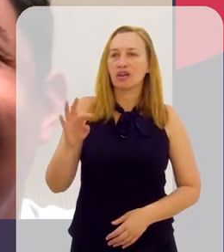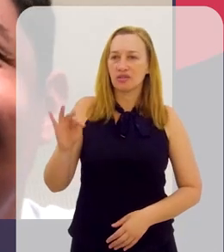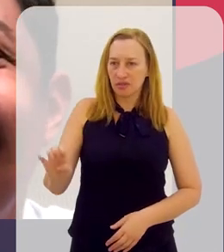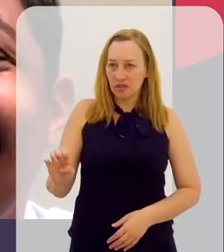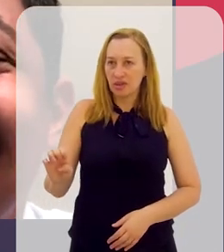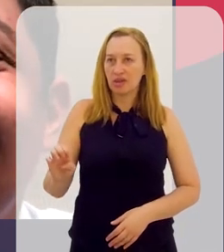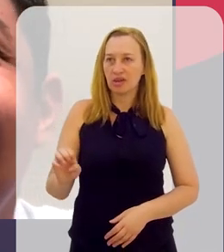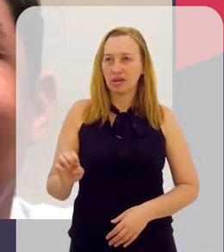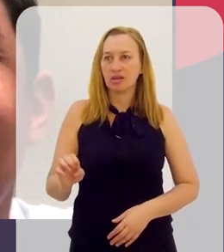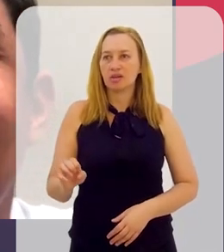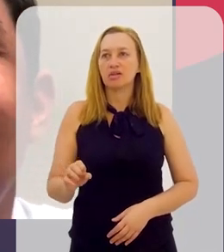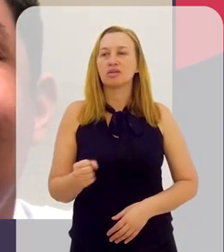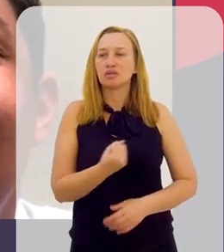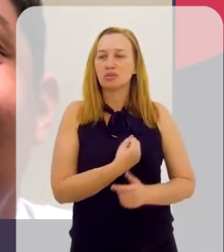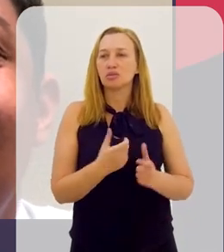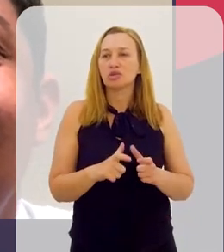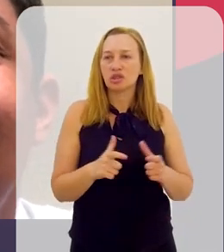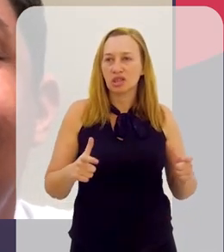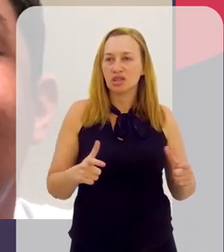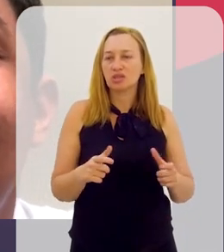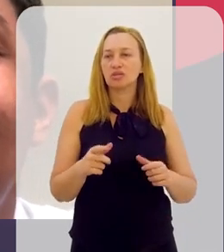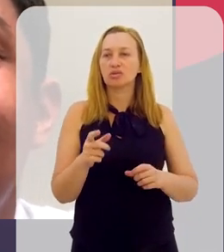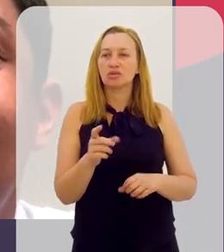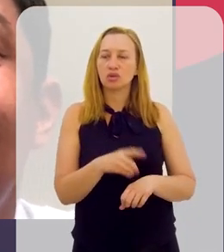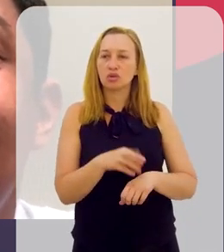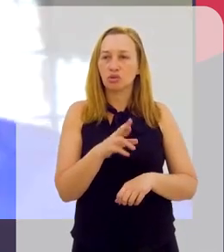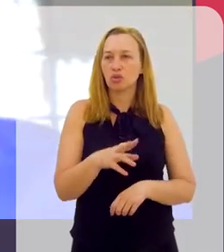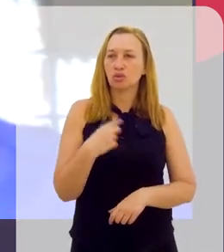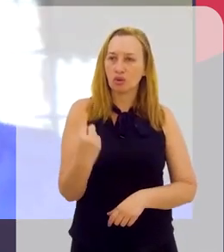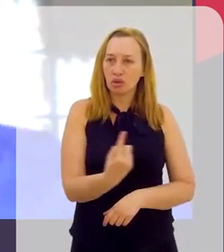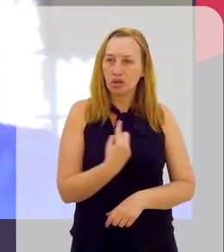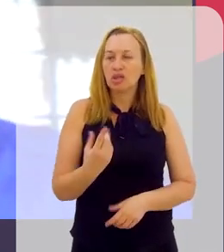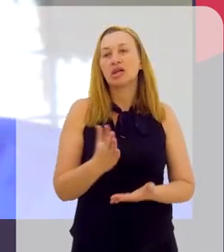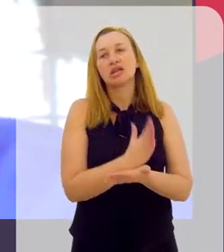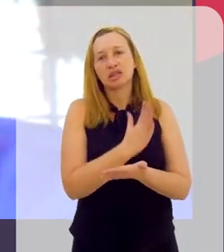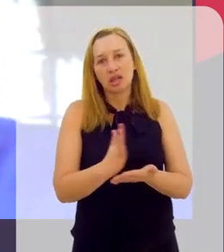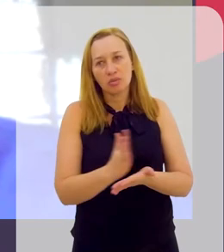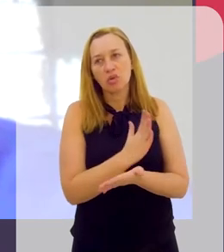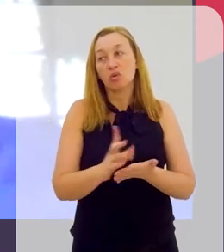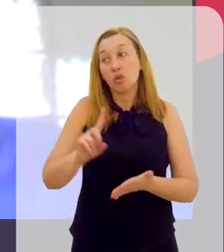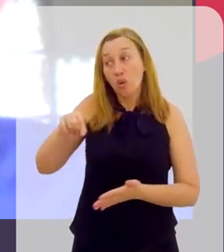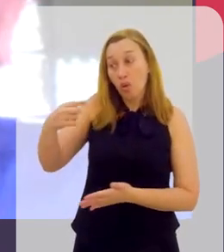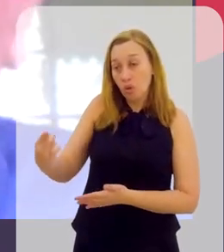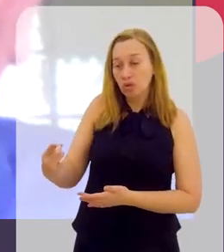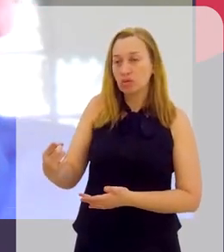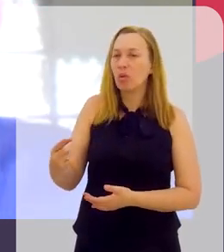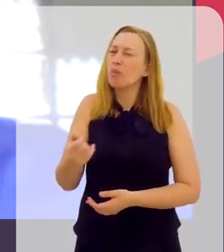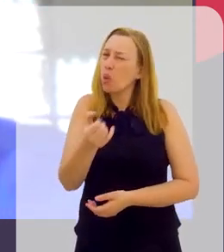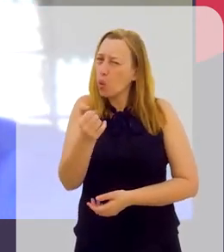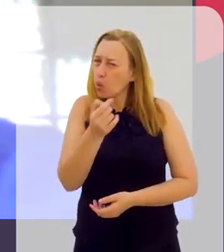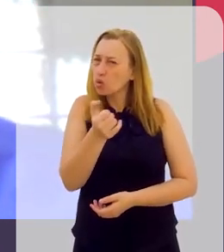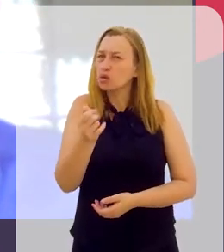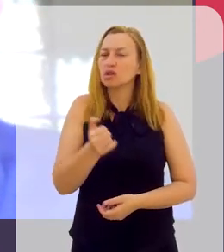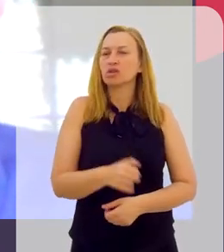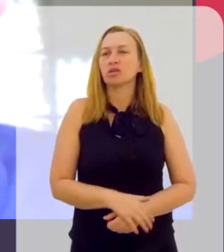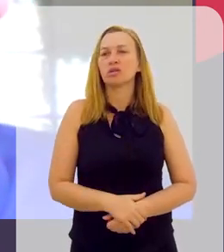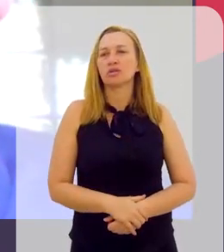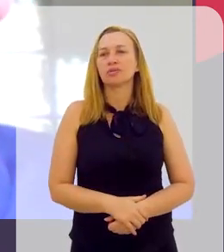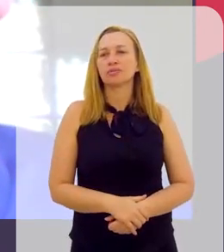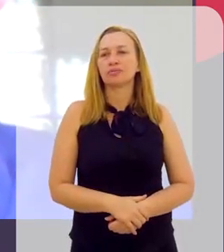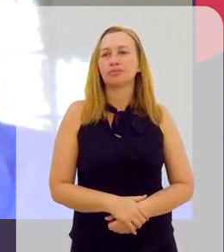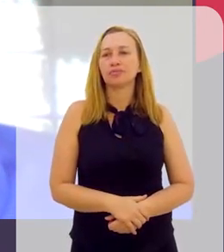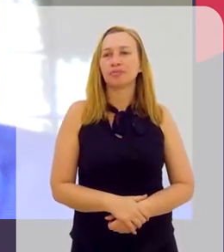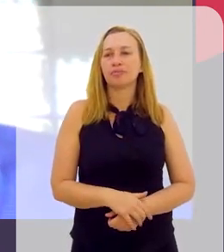da UENF. Grande maioria dos nossos doutores. Temos alguns outros, mas são poucos.